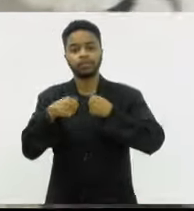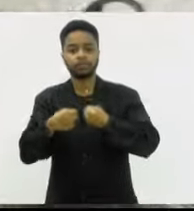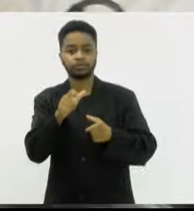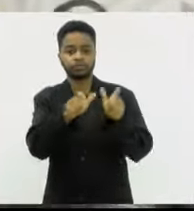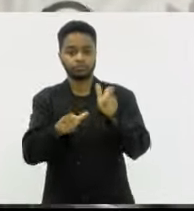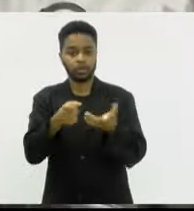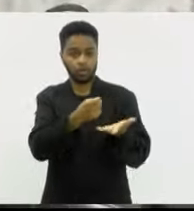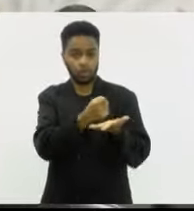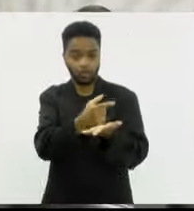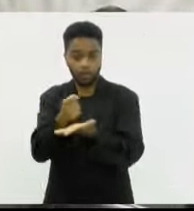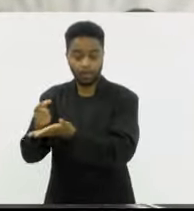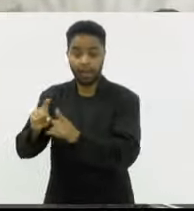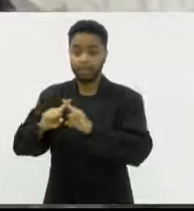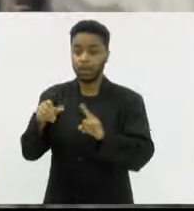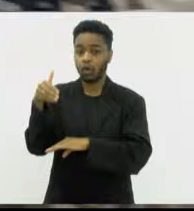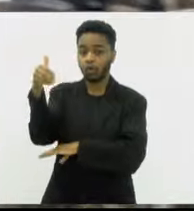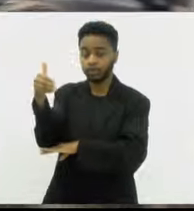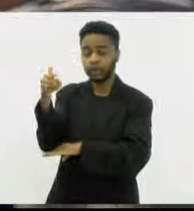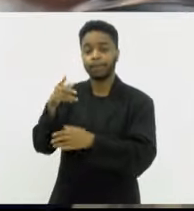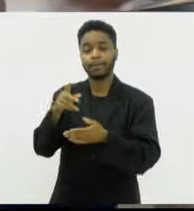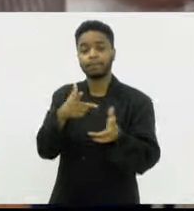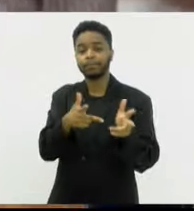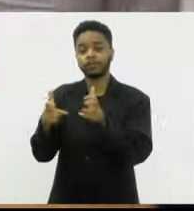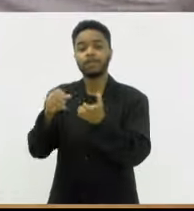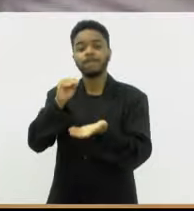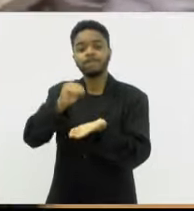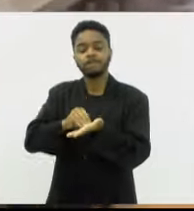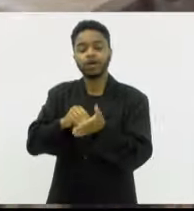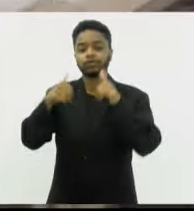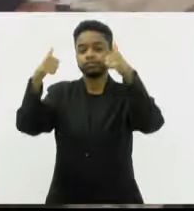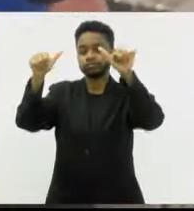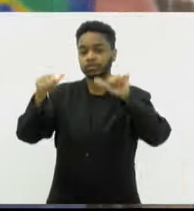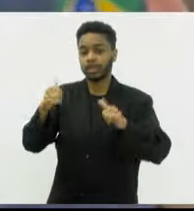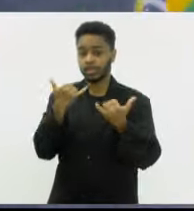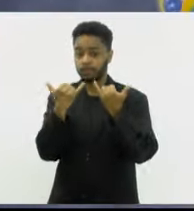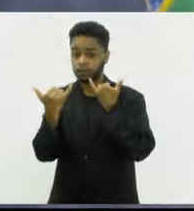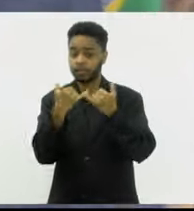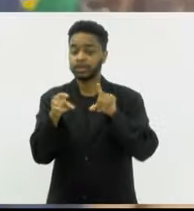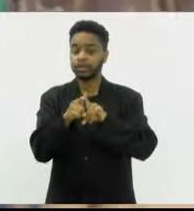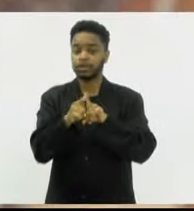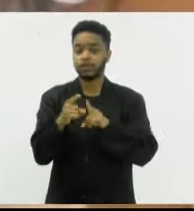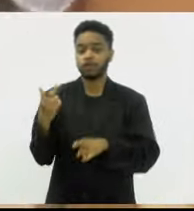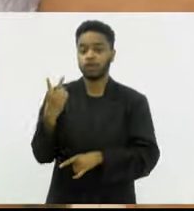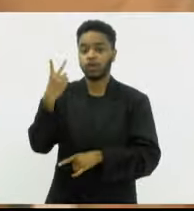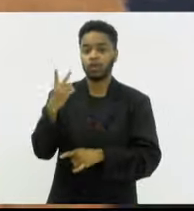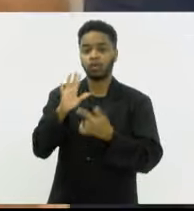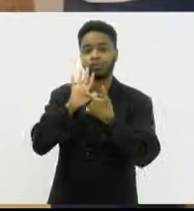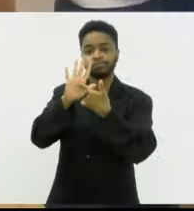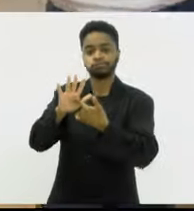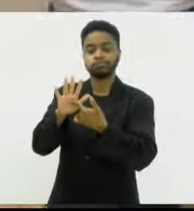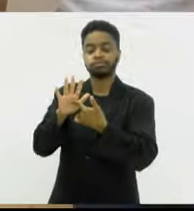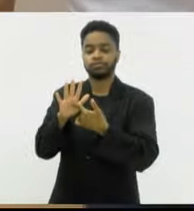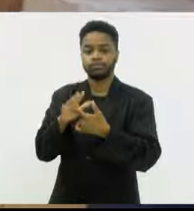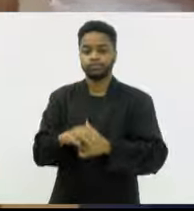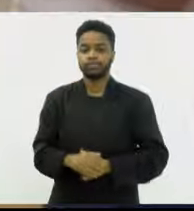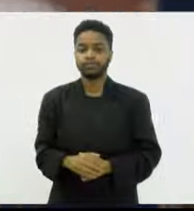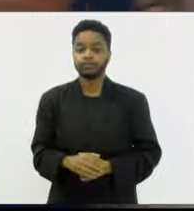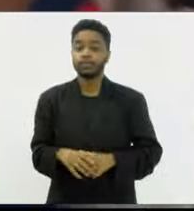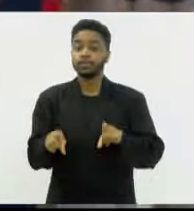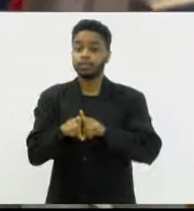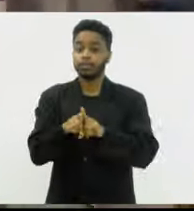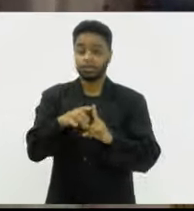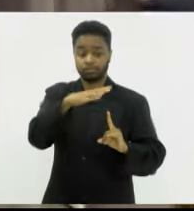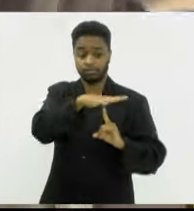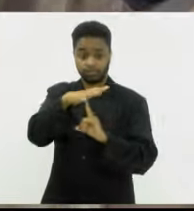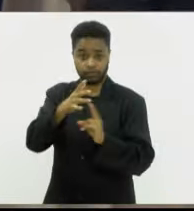Já nos hotéis, foi observada a falta de cartazes informativos e preços expostos. Assim como nos quiosques, também não